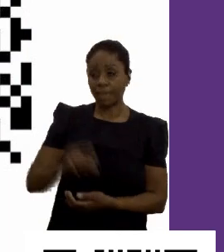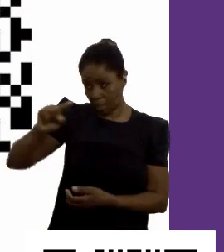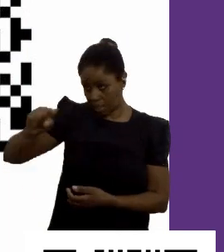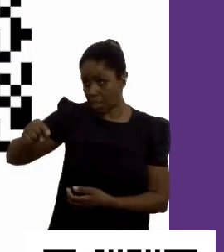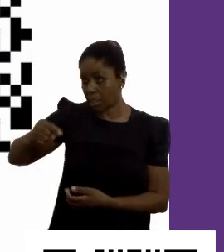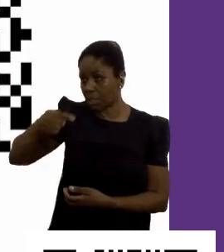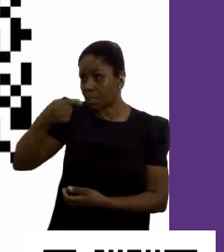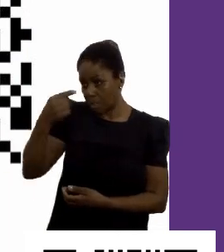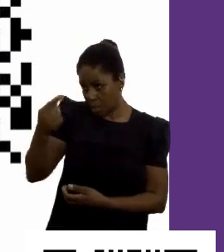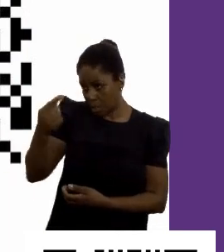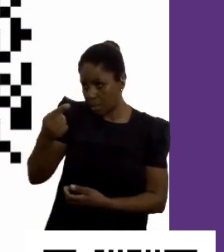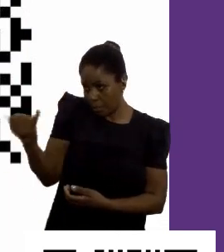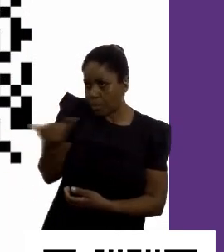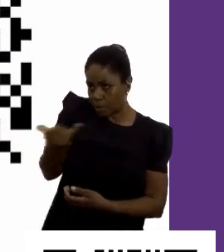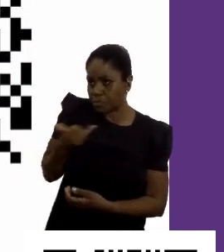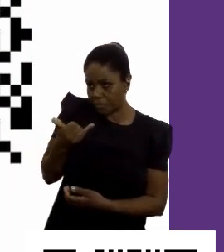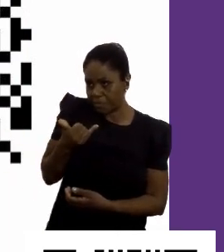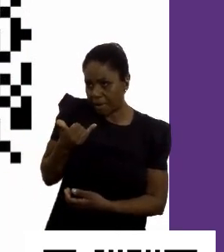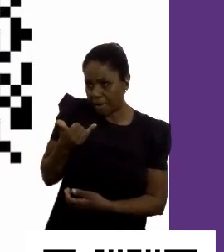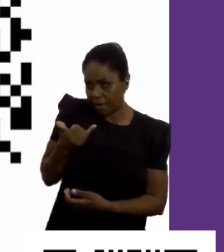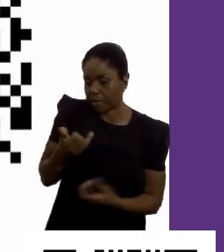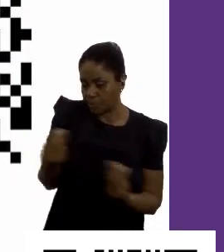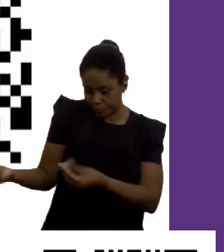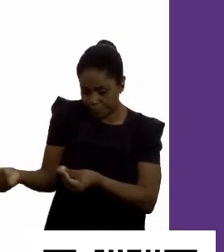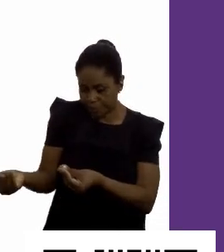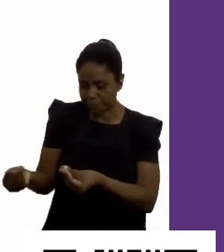Depois você me fala ali e a gente passa, tá bom?